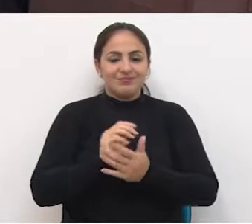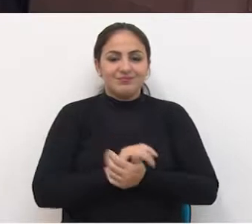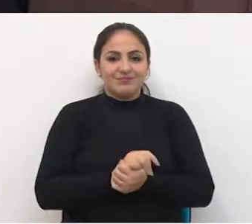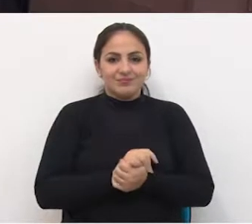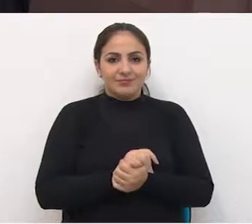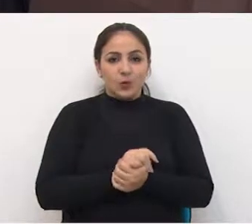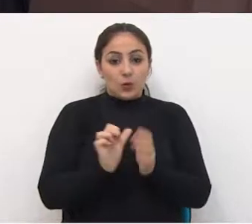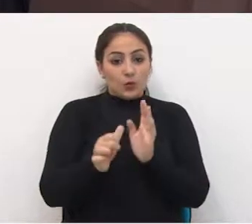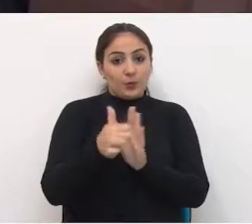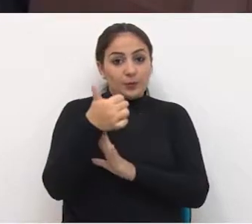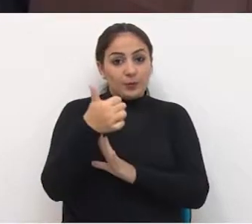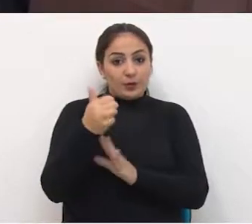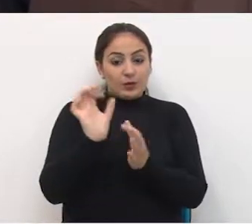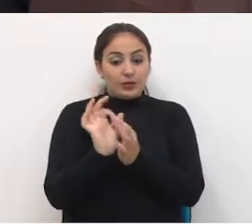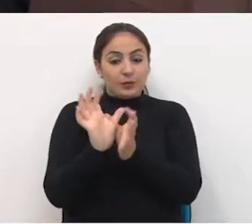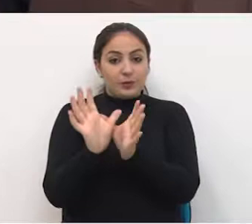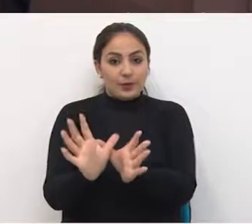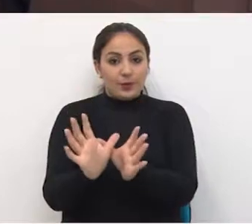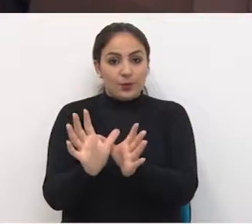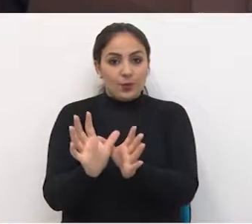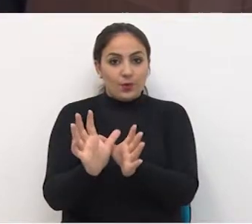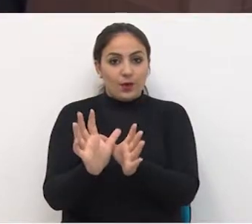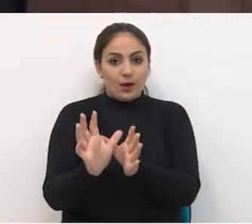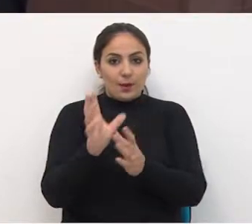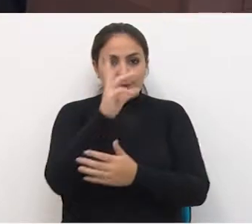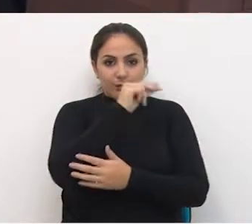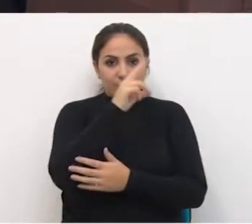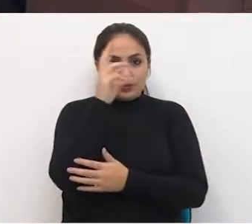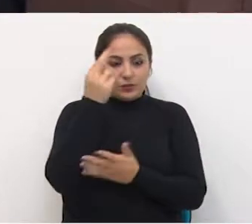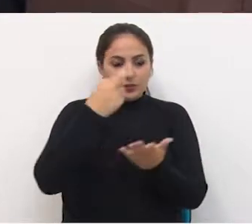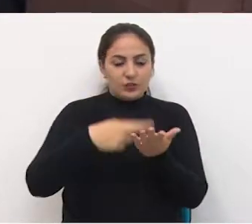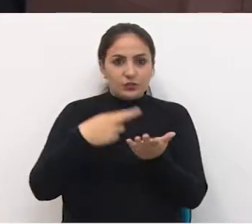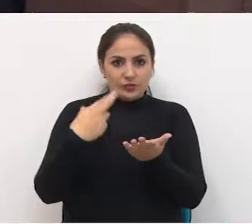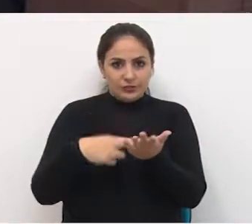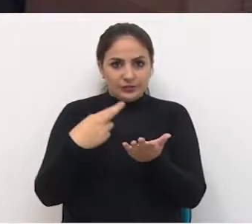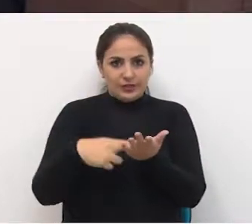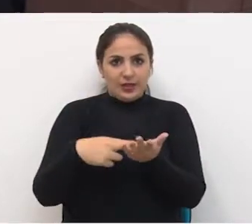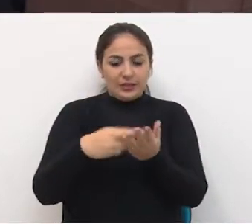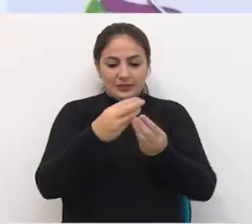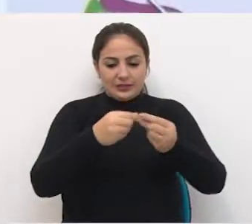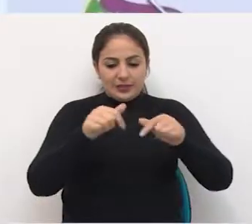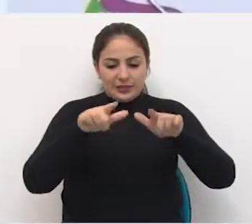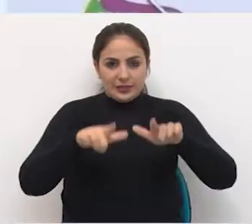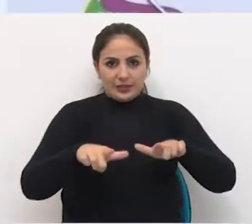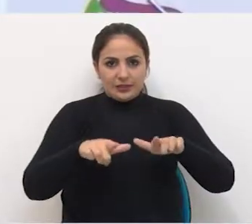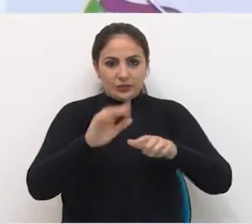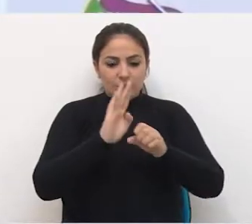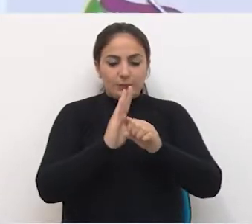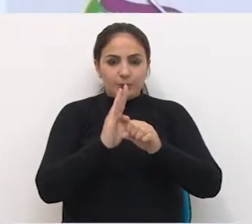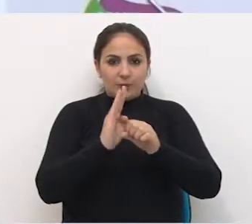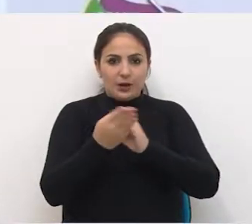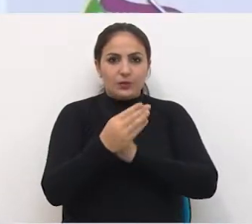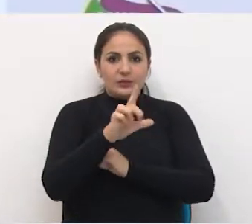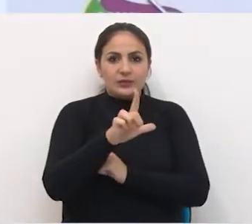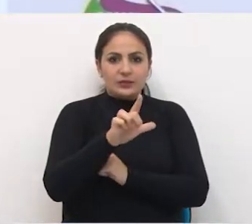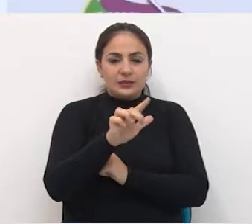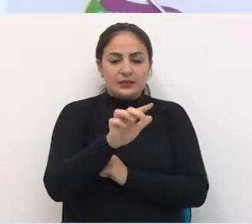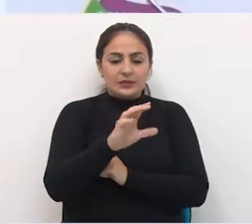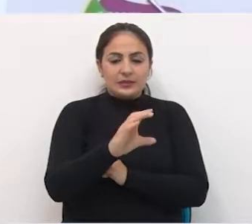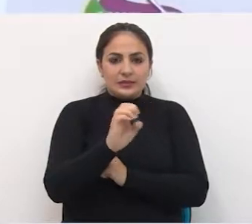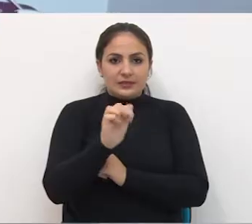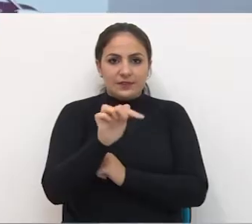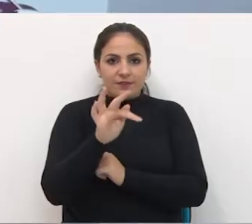primeiro autorizou a Prefeitura a regularizar terrenos no loteamento CERFAL. O líder do governo na Câmara